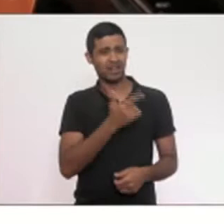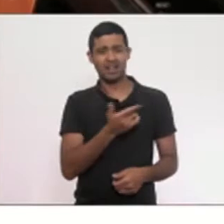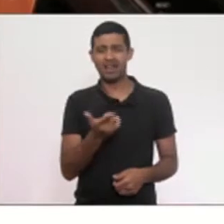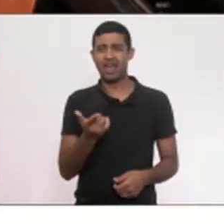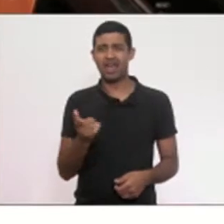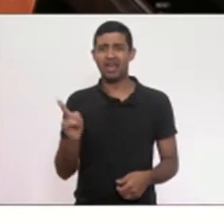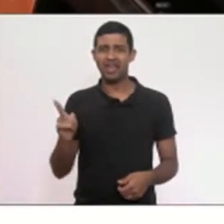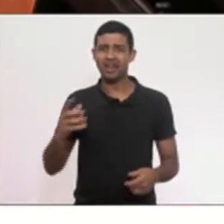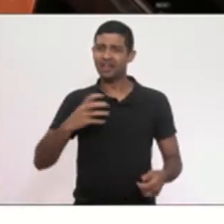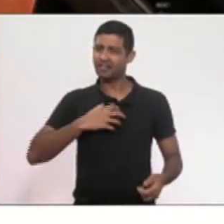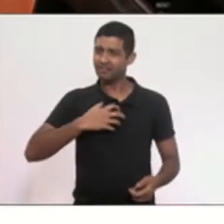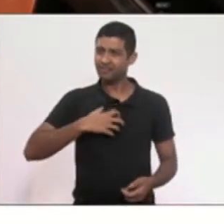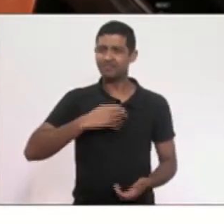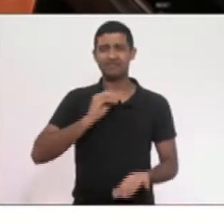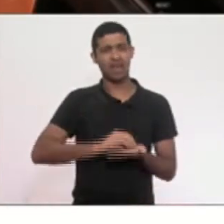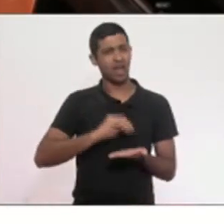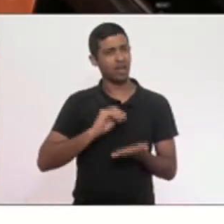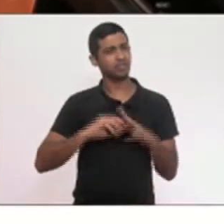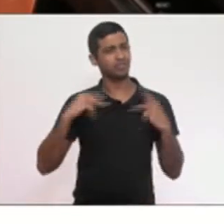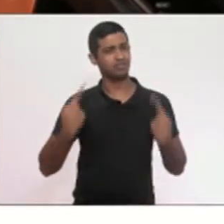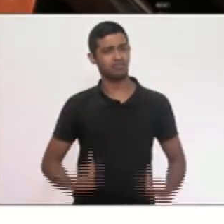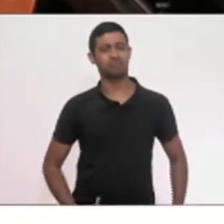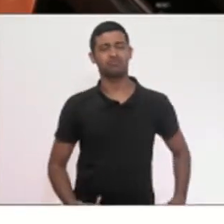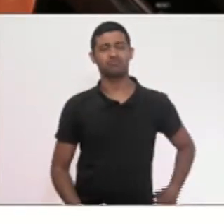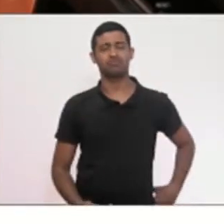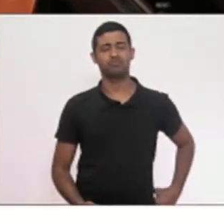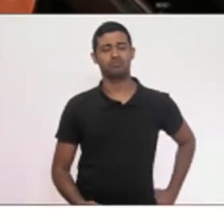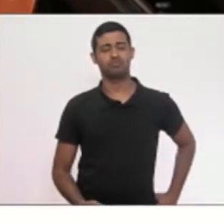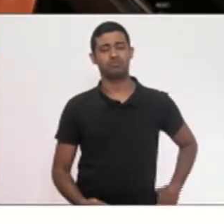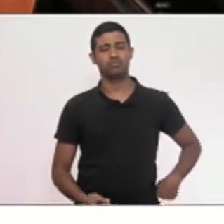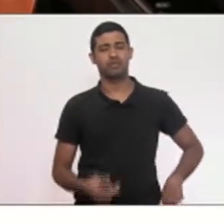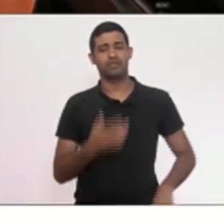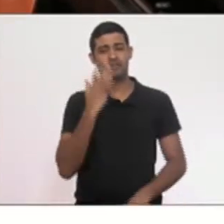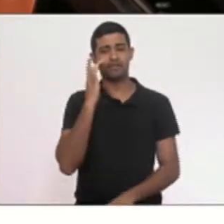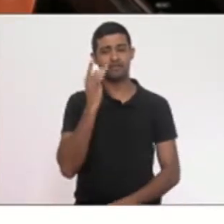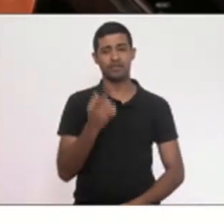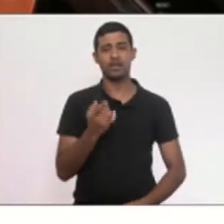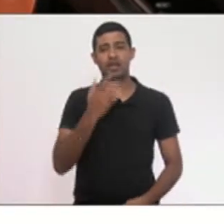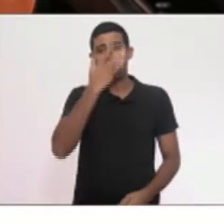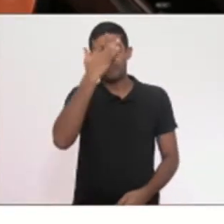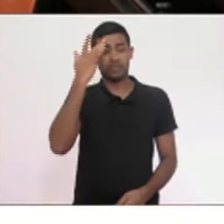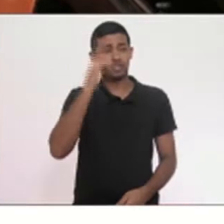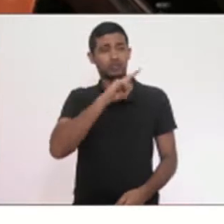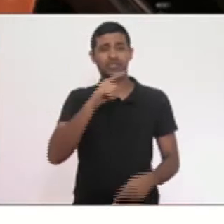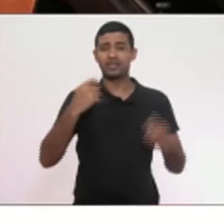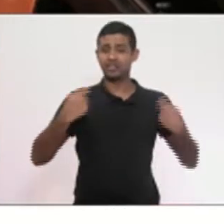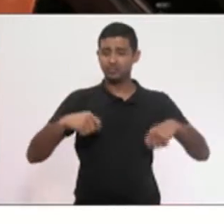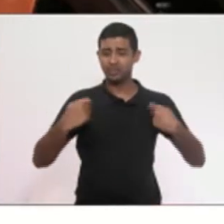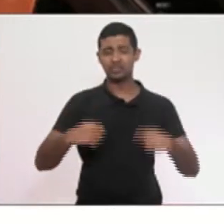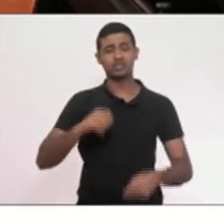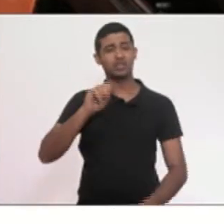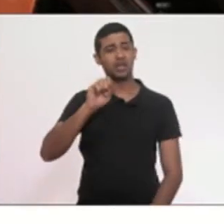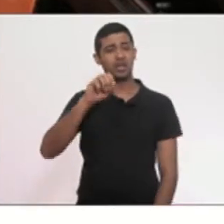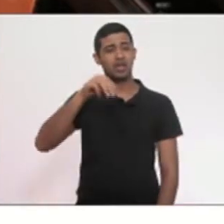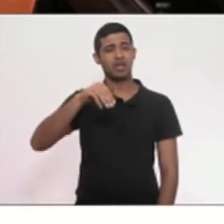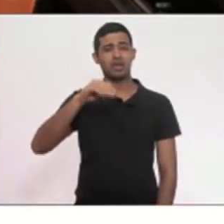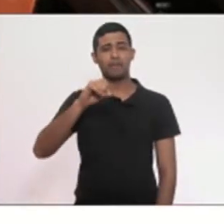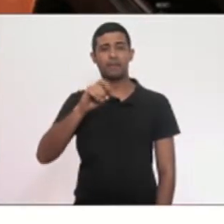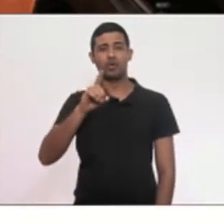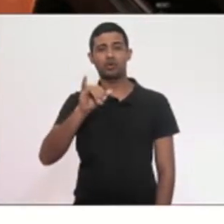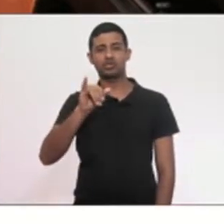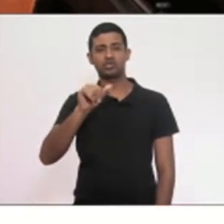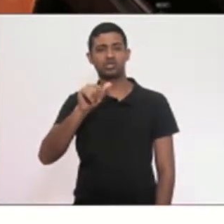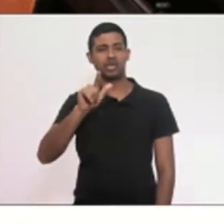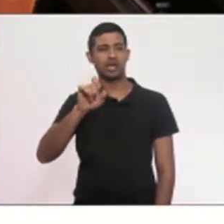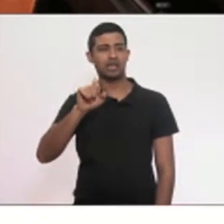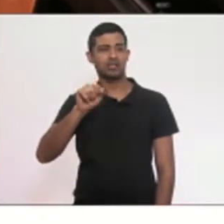uma desumanidade, deputado Márcio Galberto. Pessoas que dependem de hemodiálise estão agonizando por